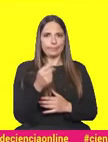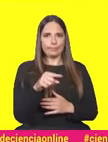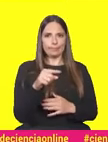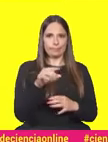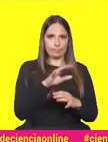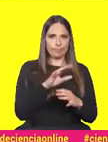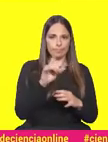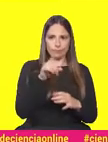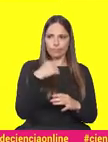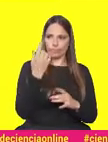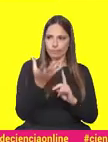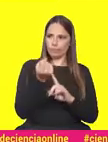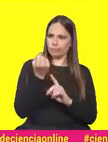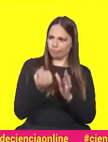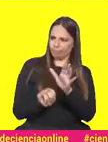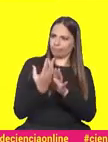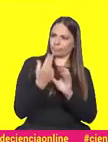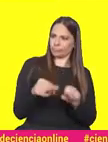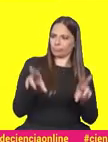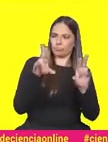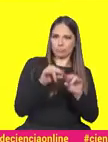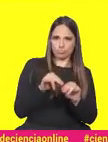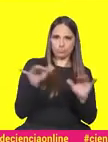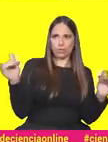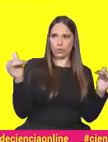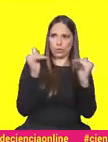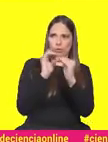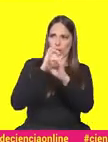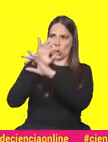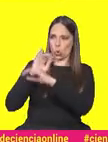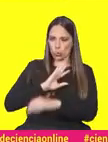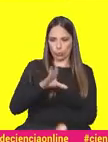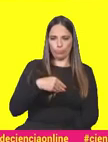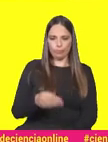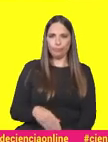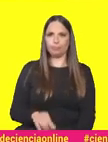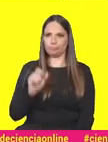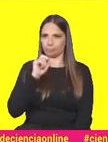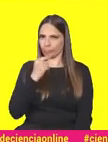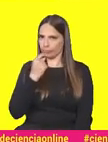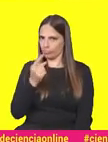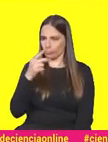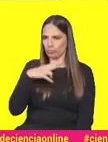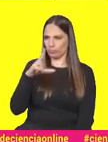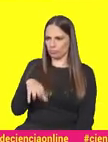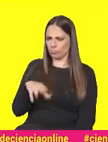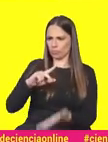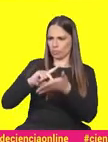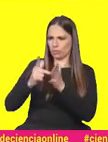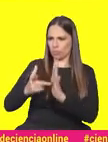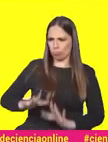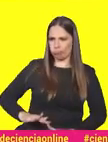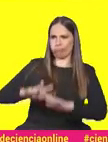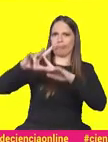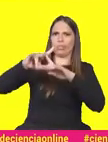grande capacidade de inovar e de estar ao nível de todos no mundo. Ou seja, e podemos dizer que Portugal deu um salto tecnológico